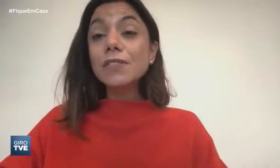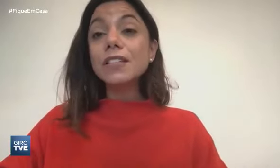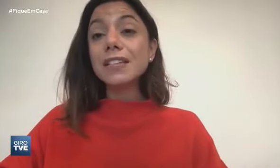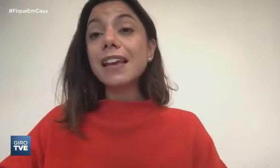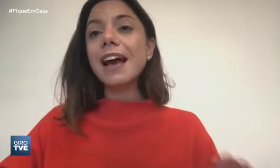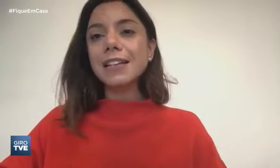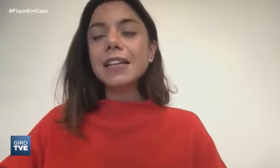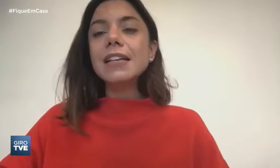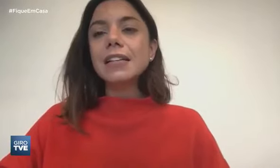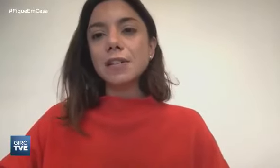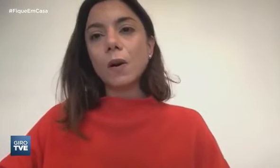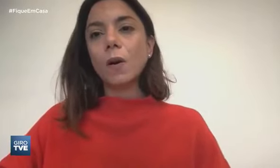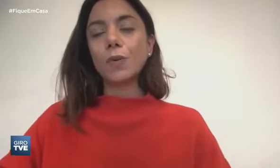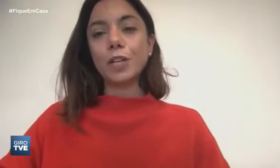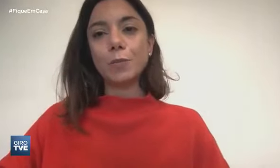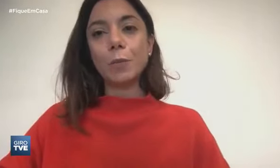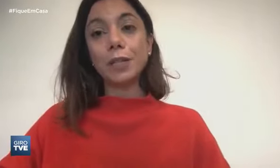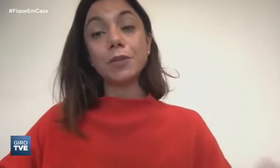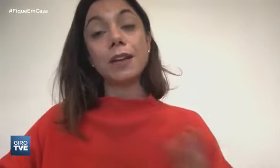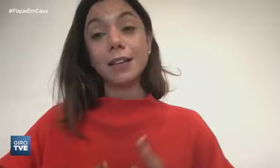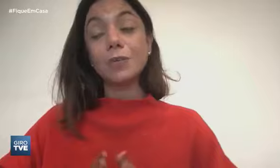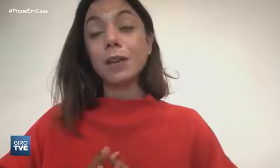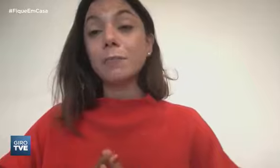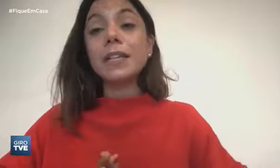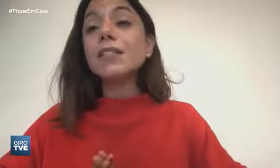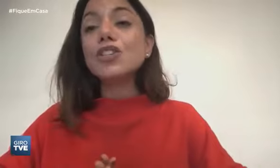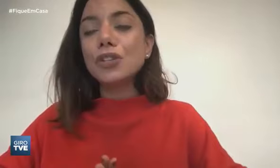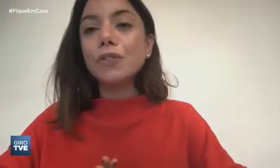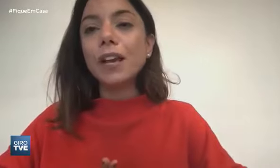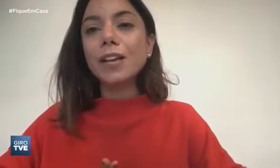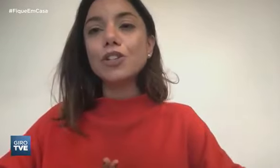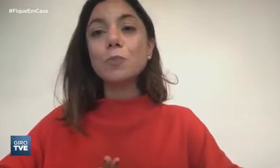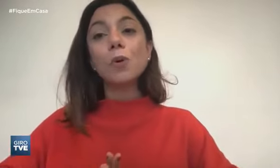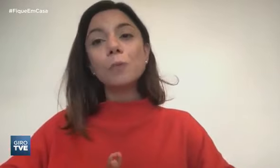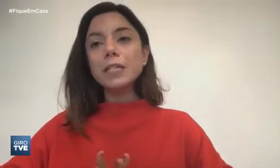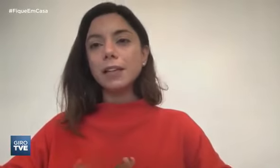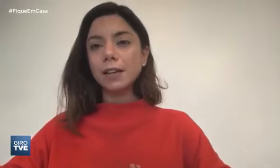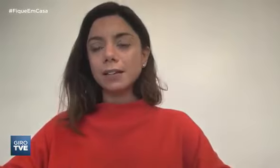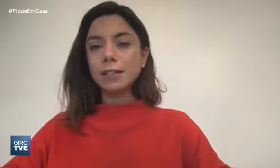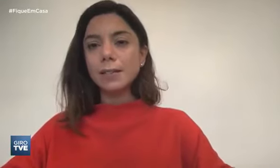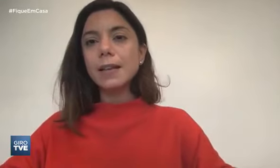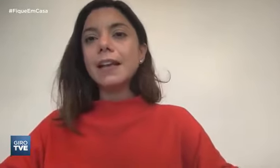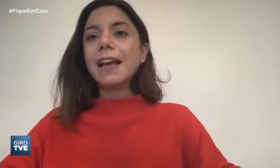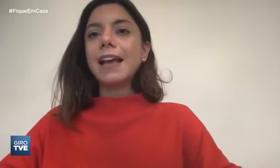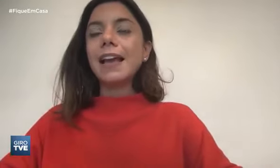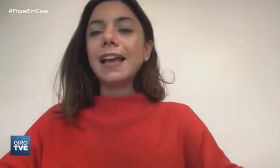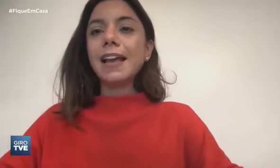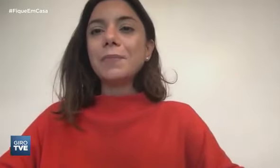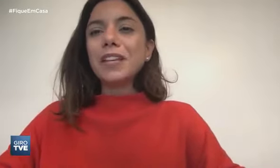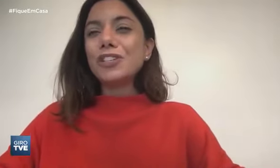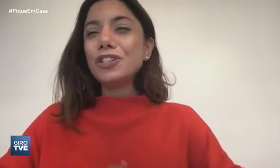negativas e reais que se colocam nesse momento isso é imprescindível né que a gente poupe as crianças